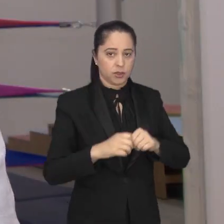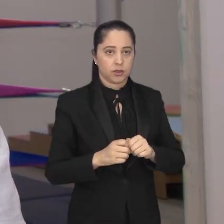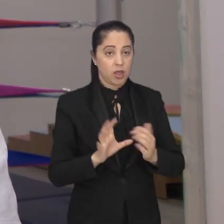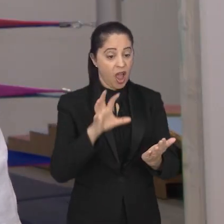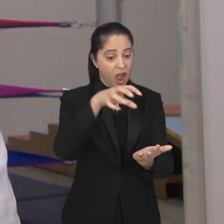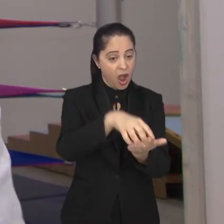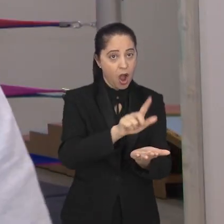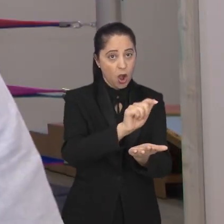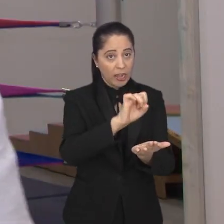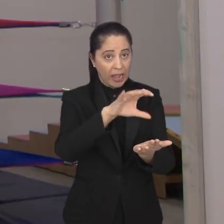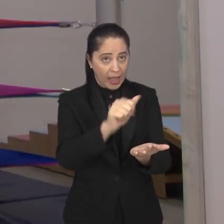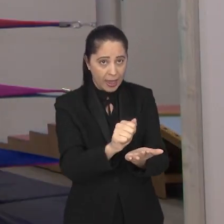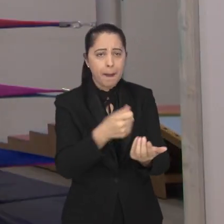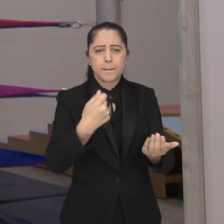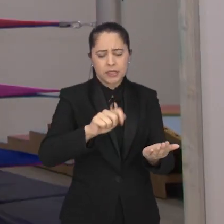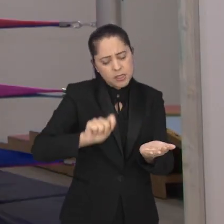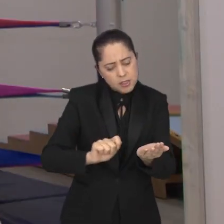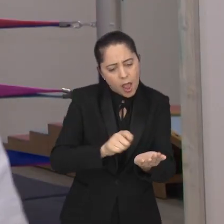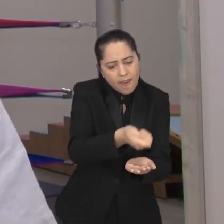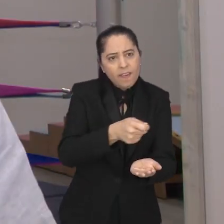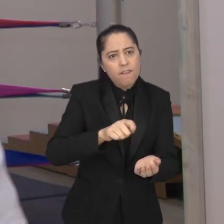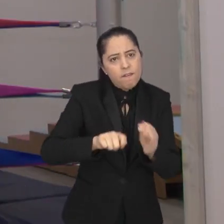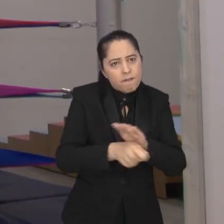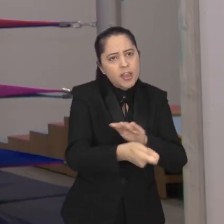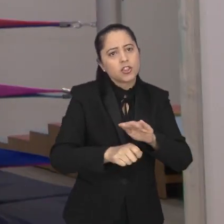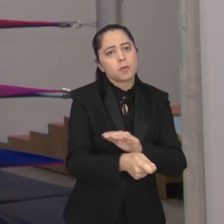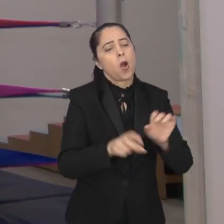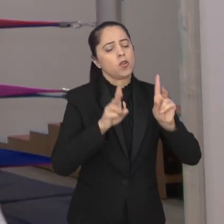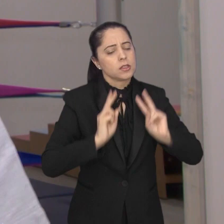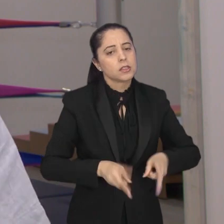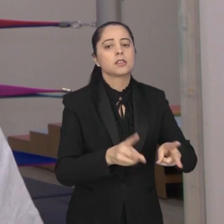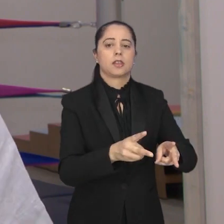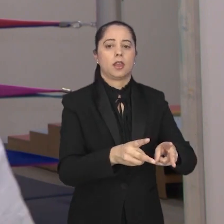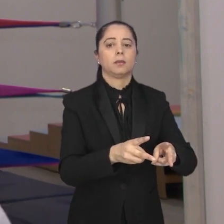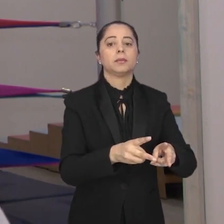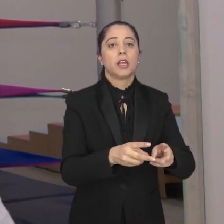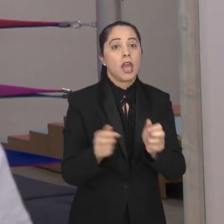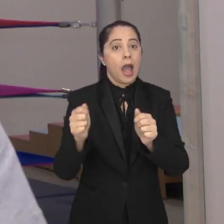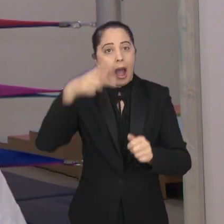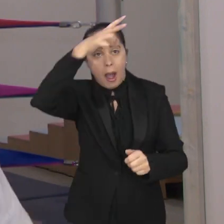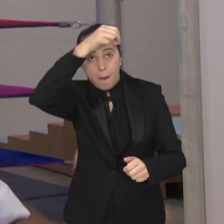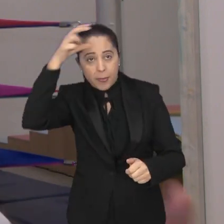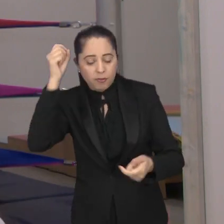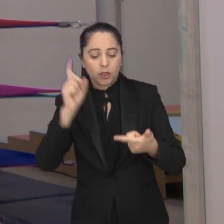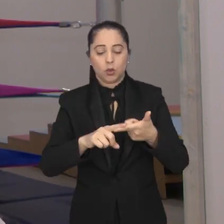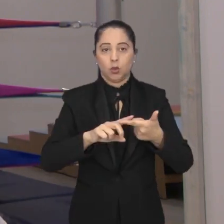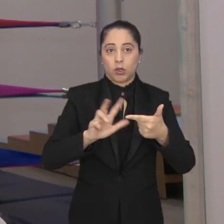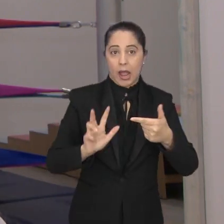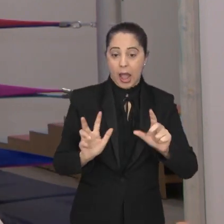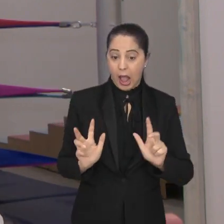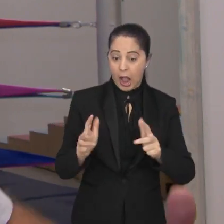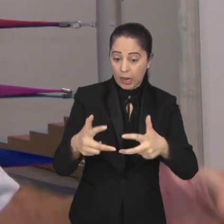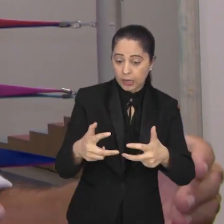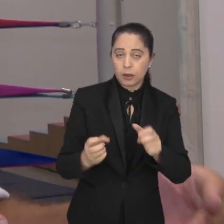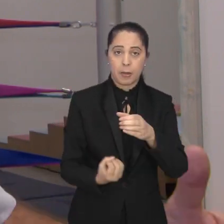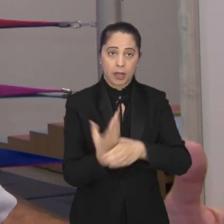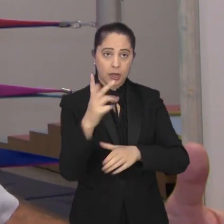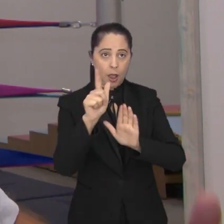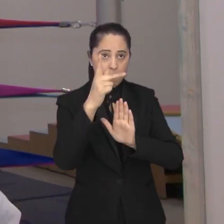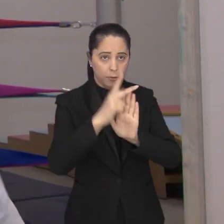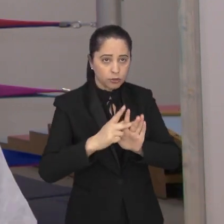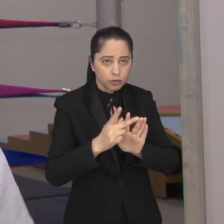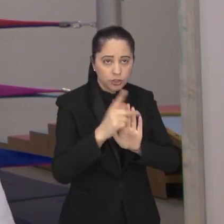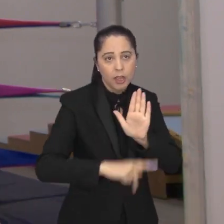vê que é uma instituição que ela merece ser mais investida. E aí, trabalhando junto ao Poder Público, ao Executivo, a Câmara Municipal, nos seus